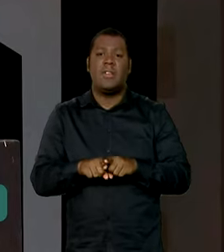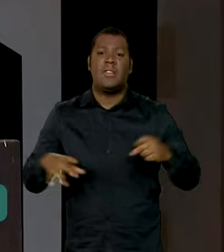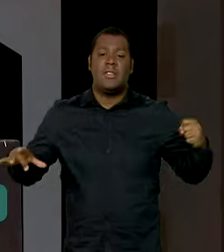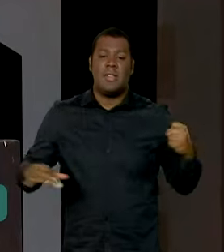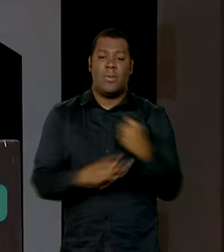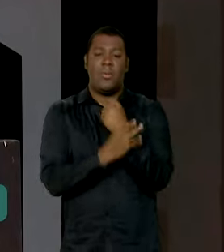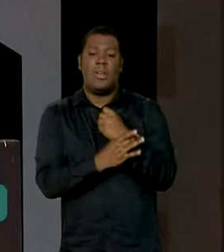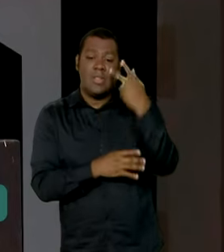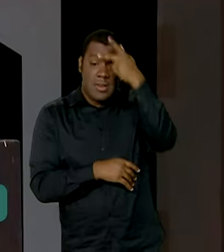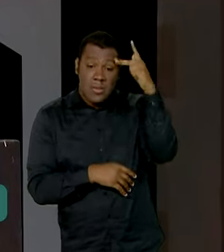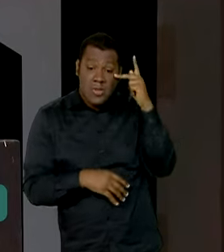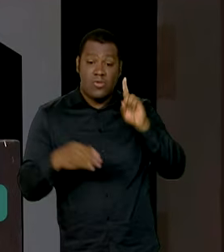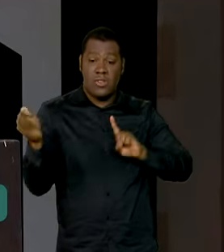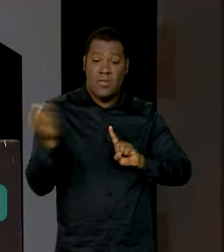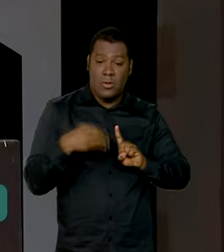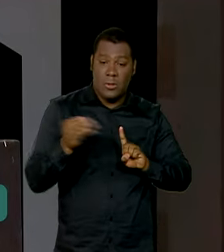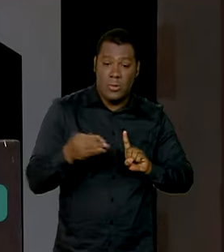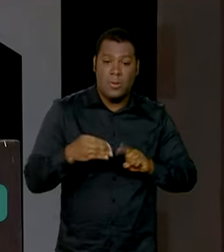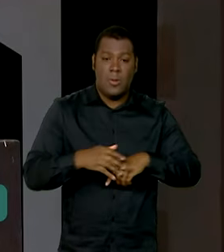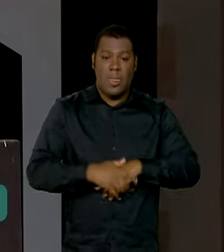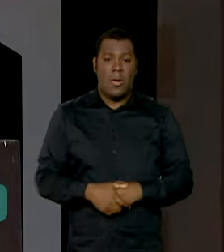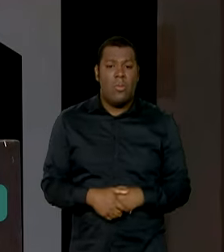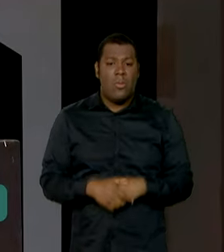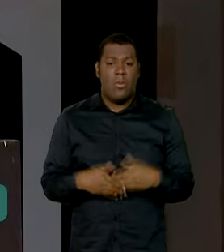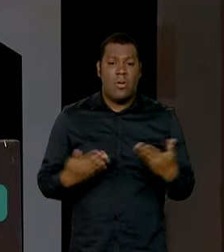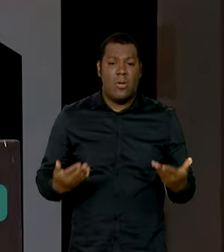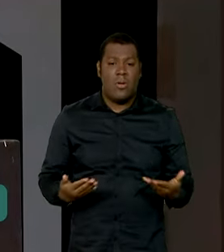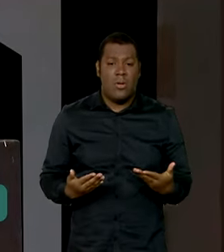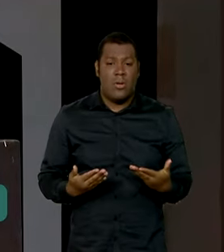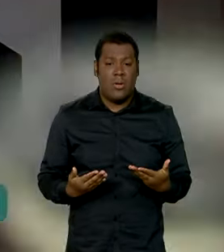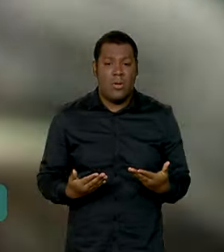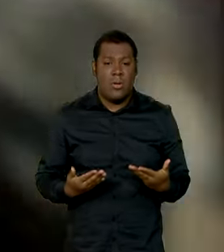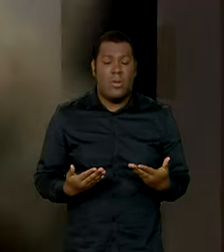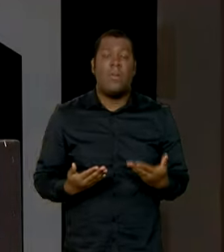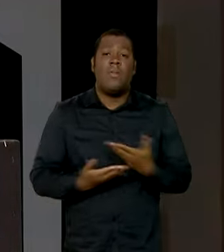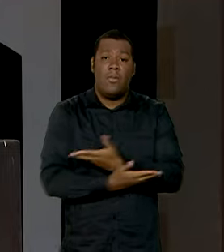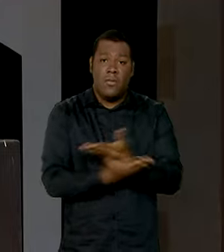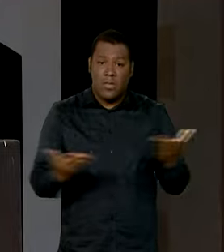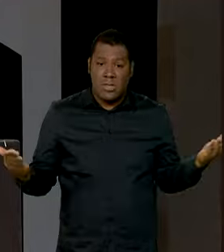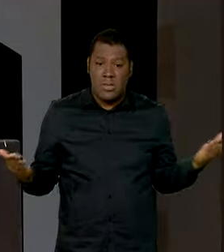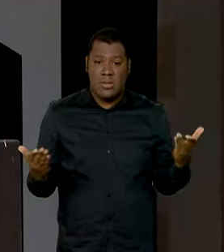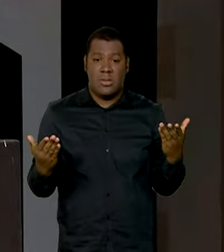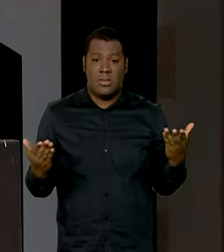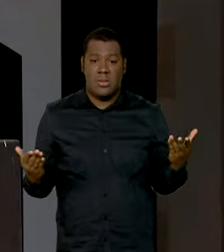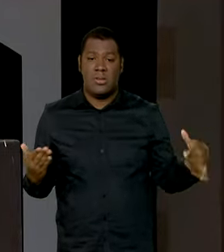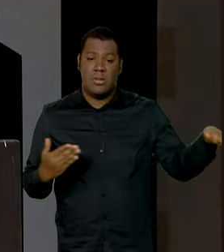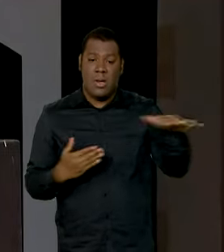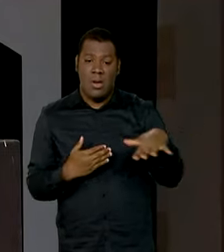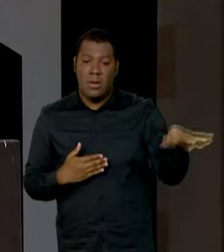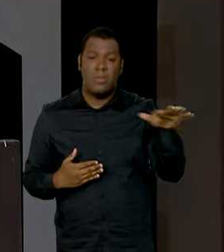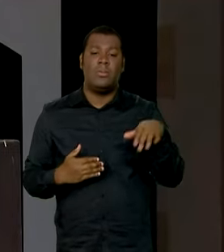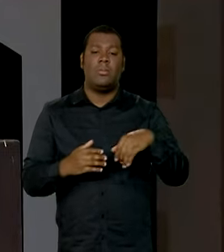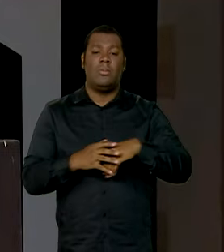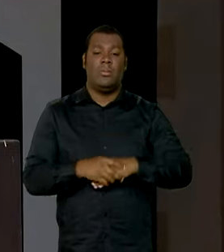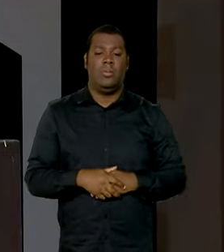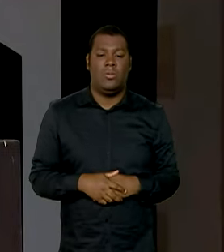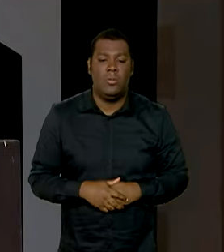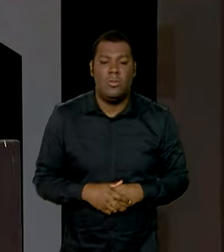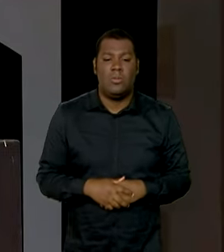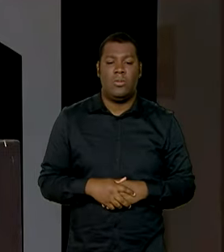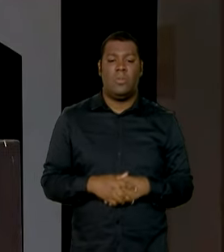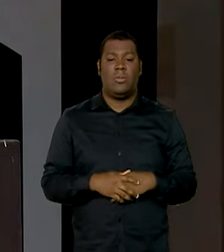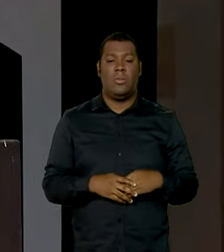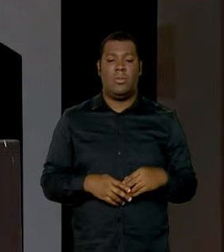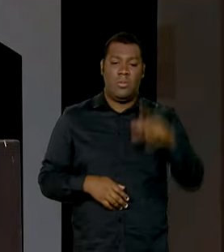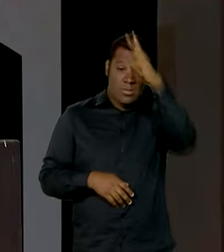às pessoas mais vulneráveis. Não é possível você ter um processo bastante adiantado das áreas e travar dentro da